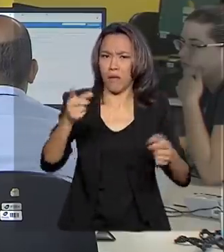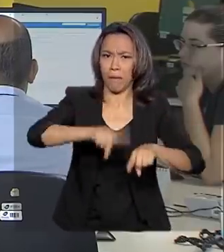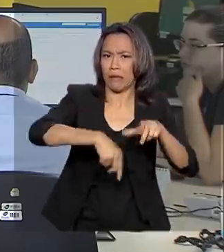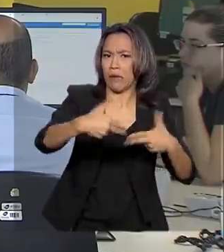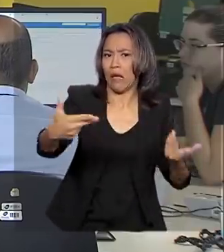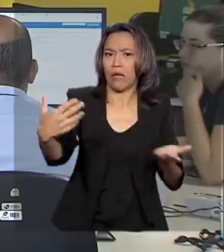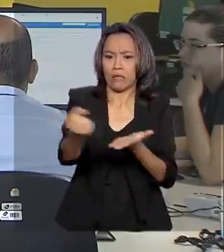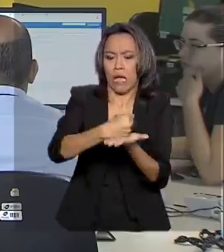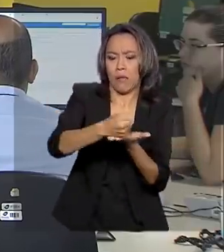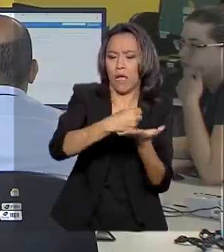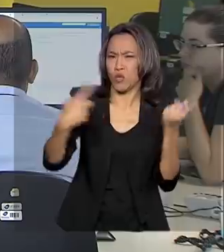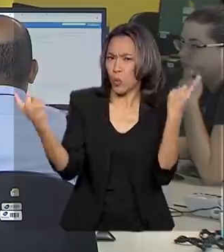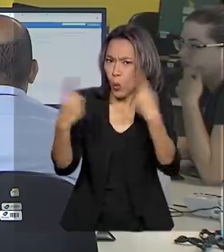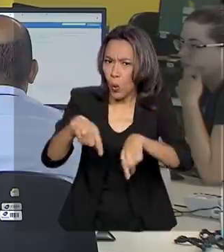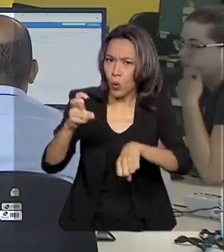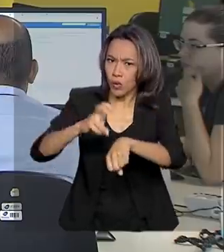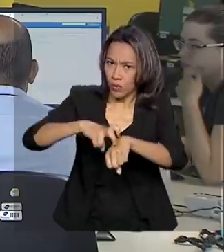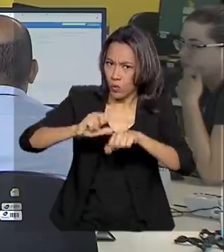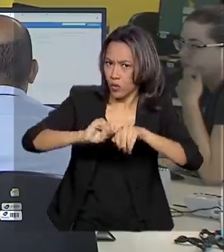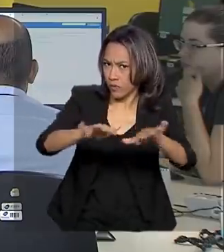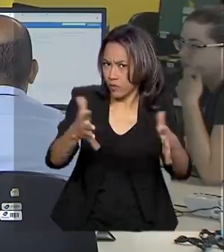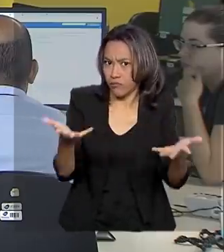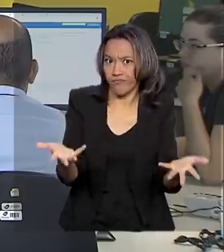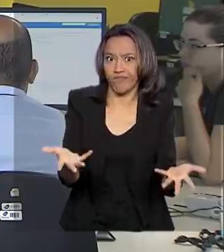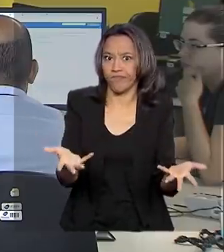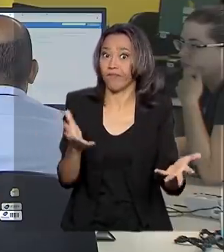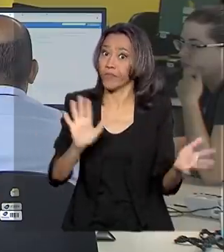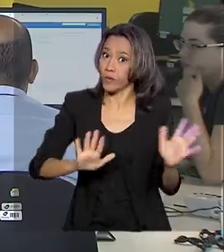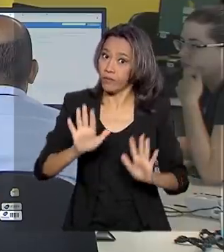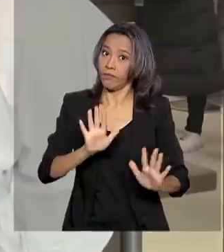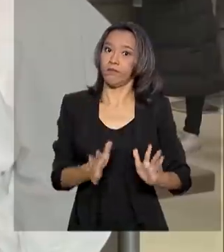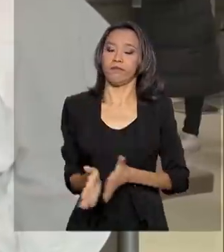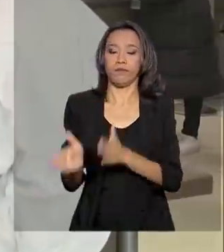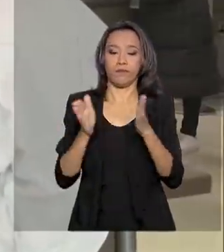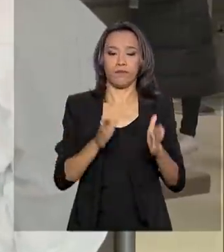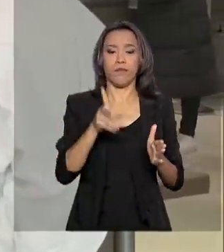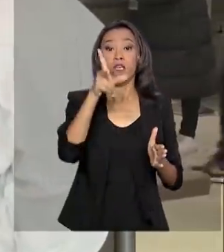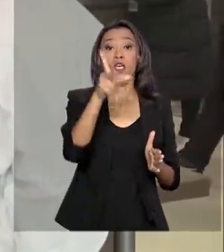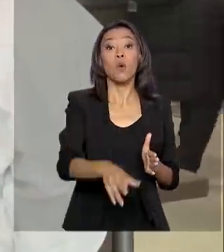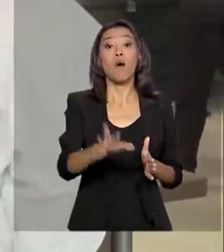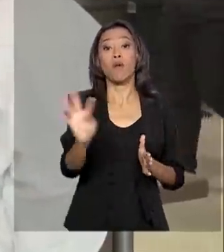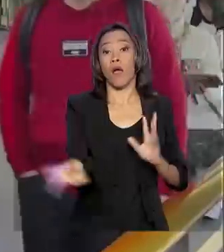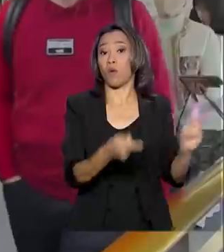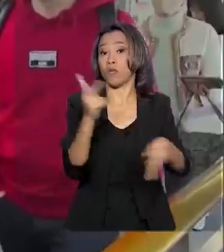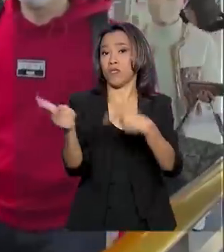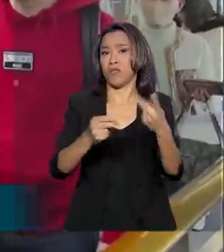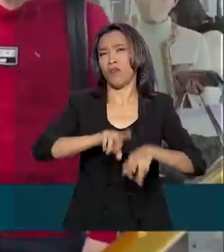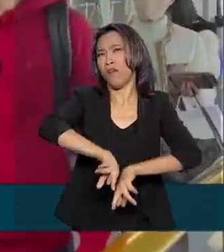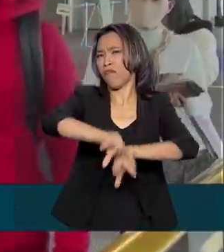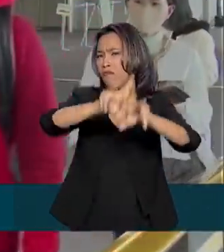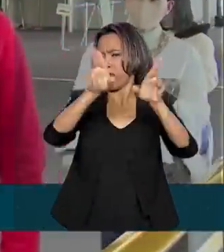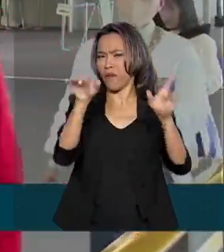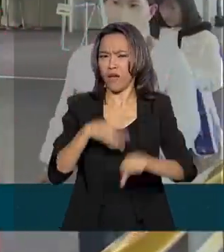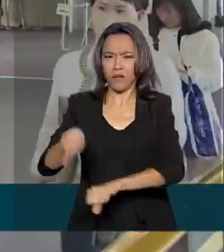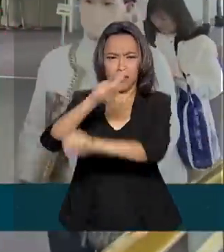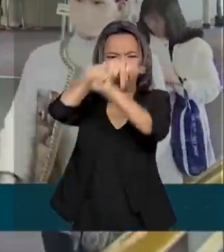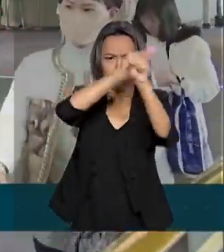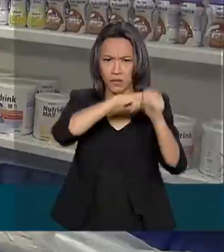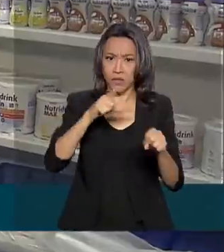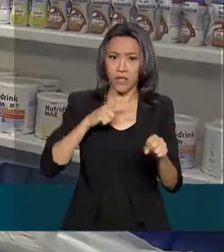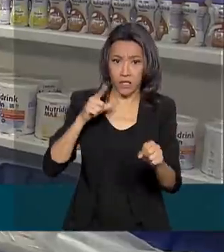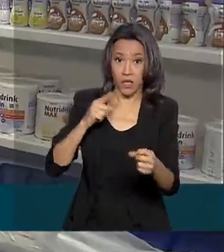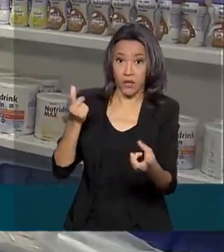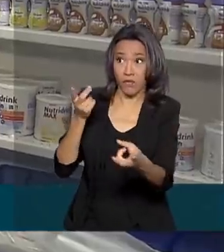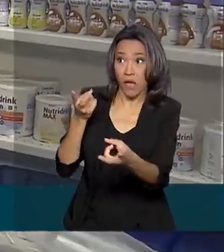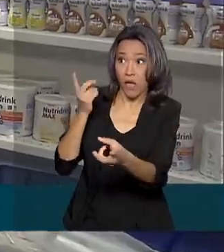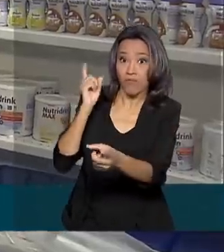contra o coronavírus. Confira na reportagem. Assim como ocorreu em vários dos países onde a doença foi identificada,